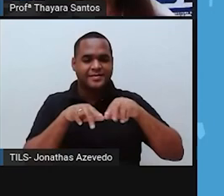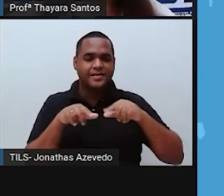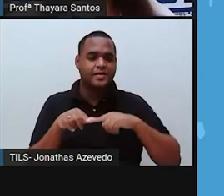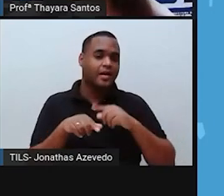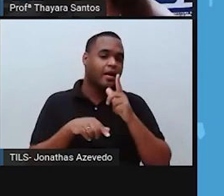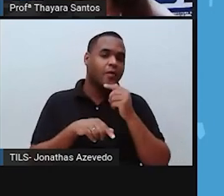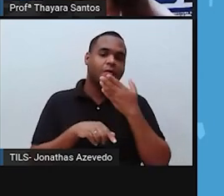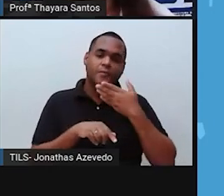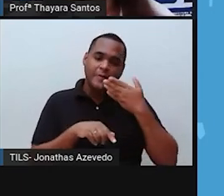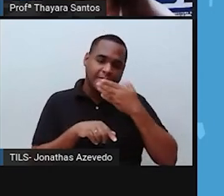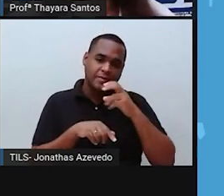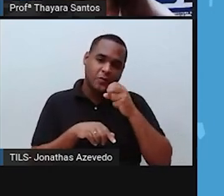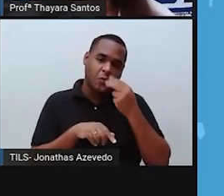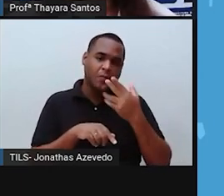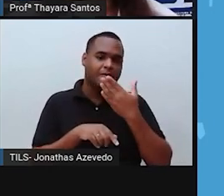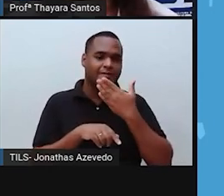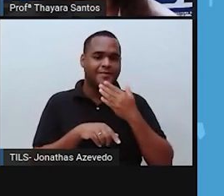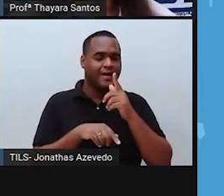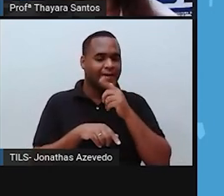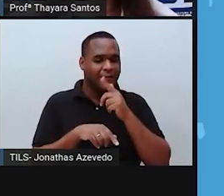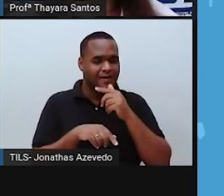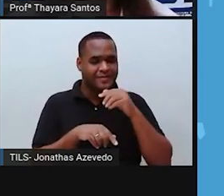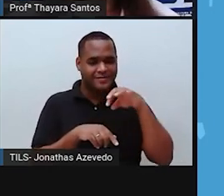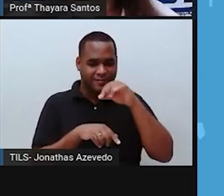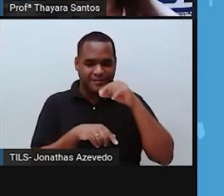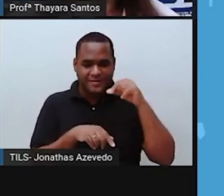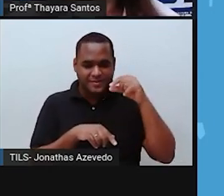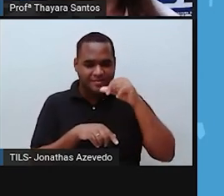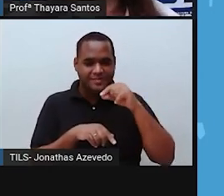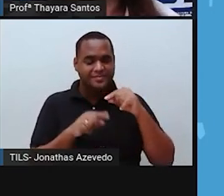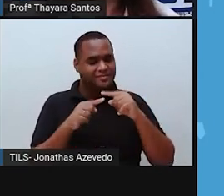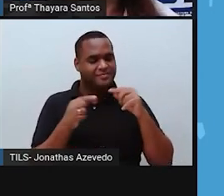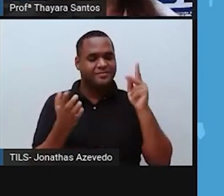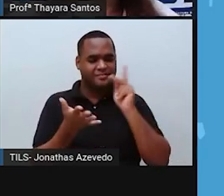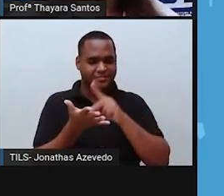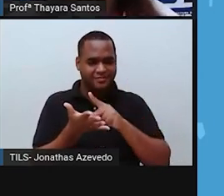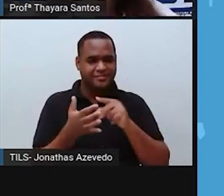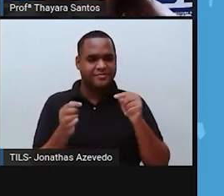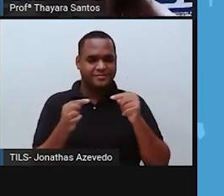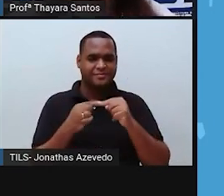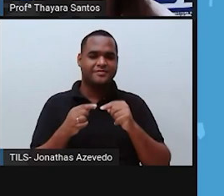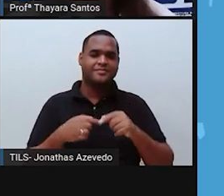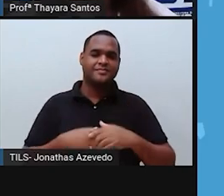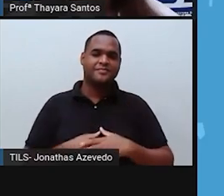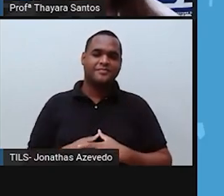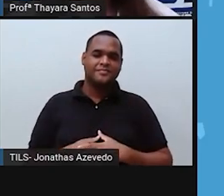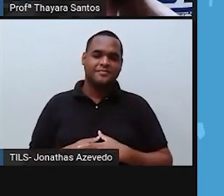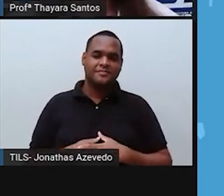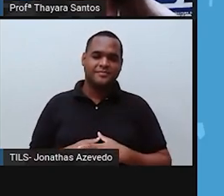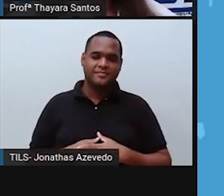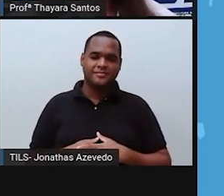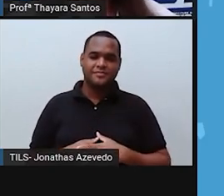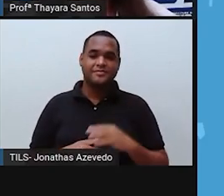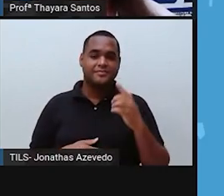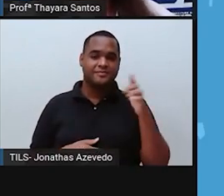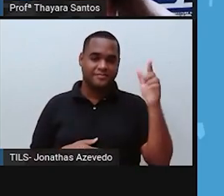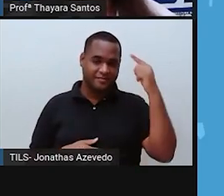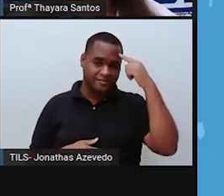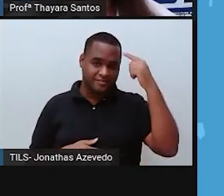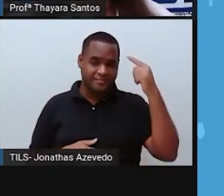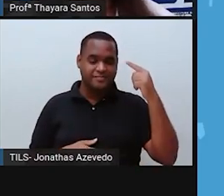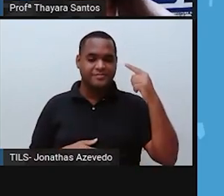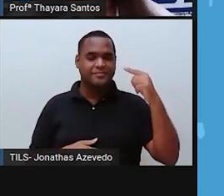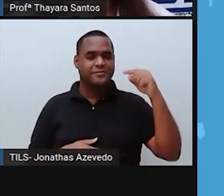doce ou um ambiente de água salgada. Então, sim, essa afirmação é verdadeira. Vamos para a próxima.